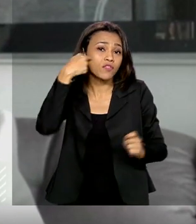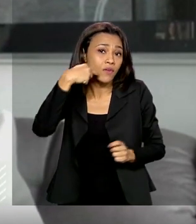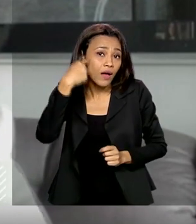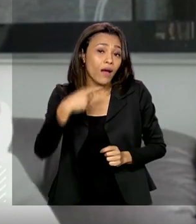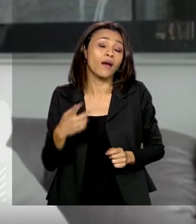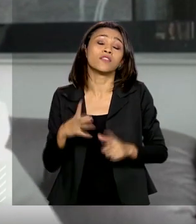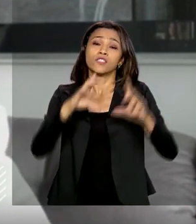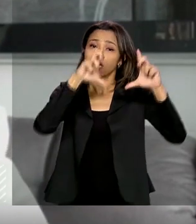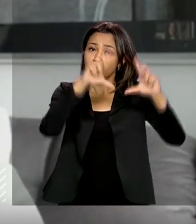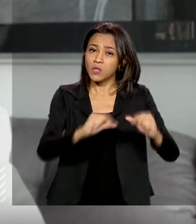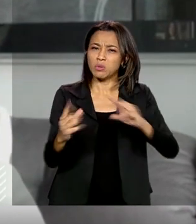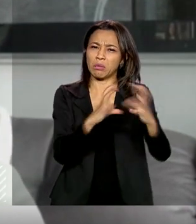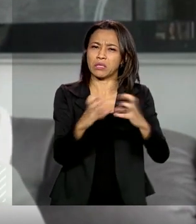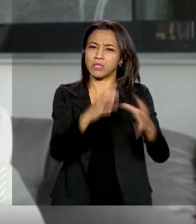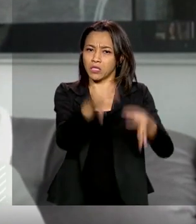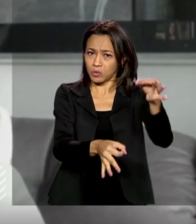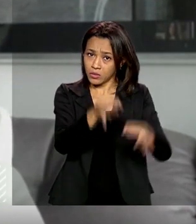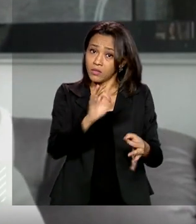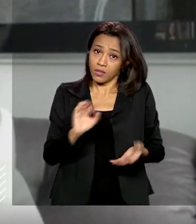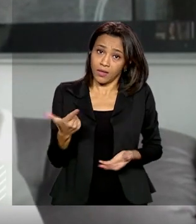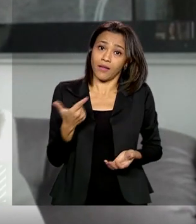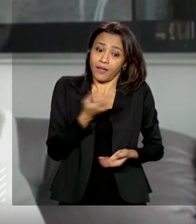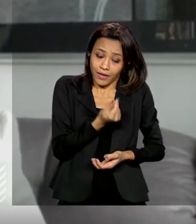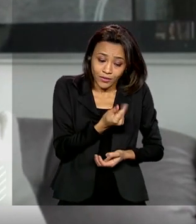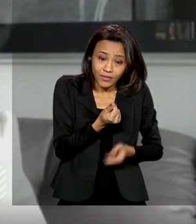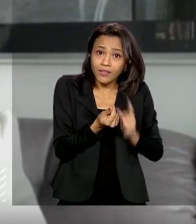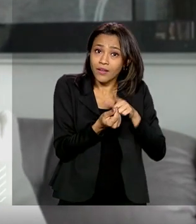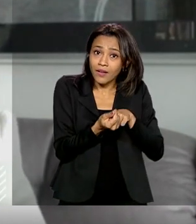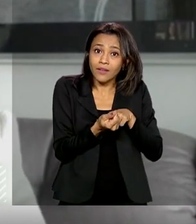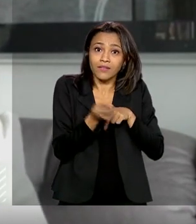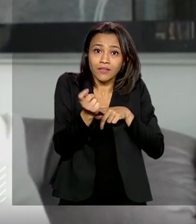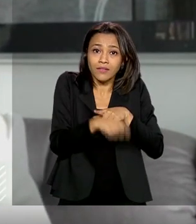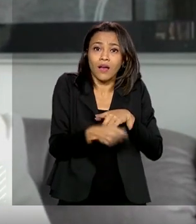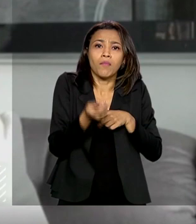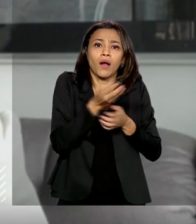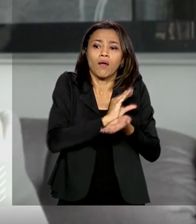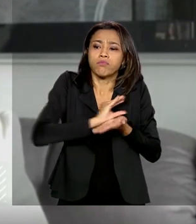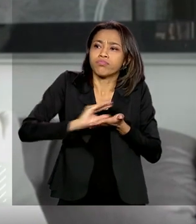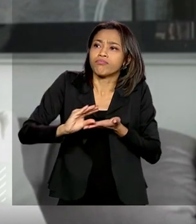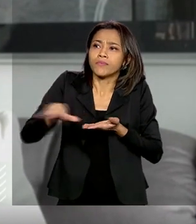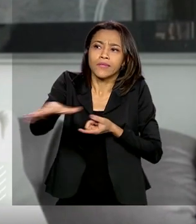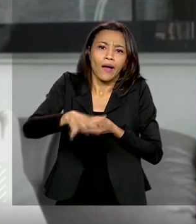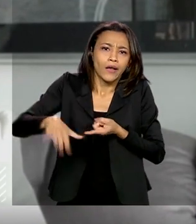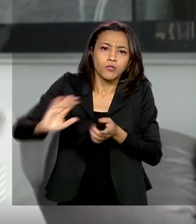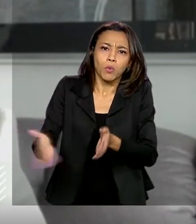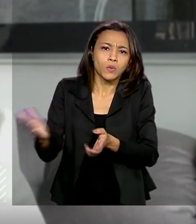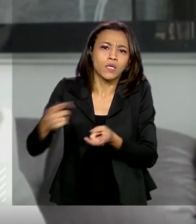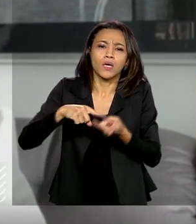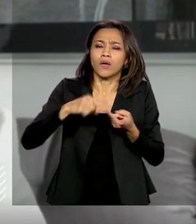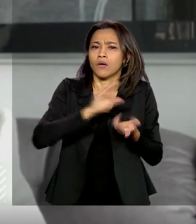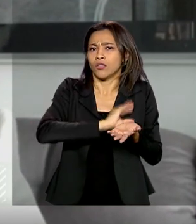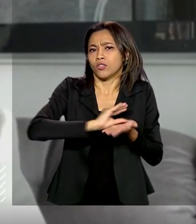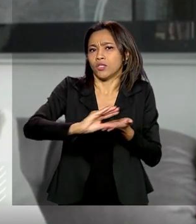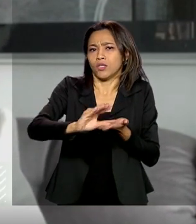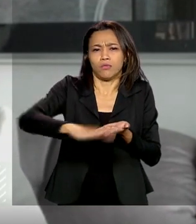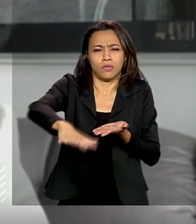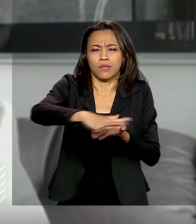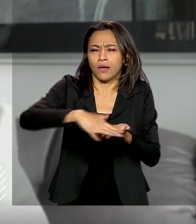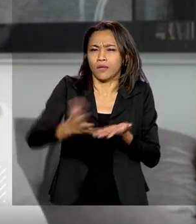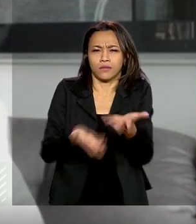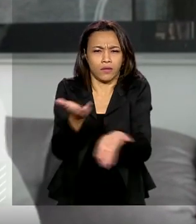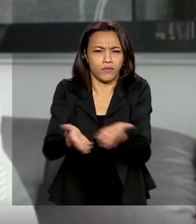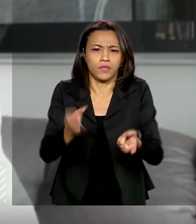judiciais, e é dinheiro, sim, que acaba sendo liberado para você poder investir em produção, em serviços, em geração de emprego.